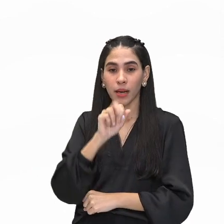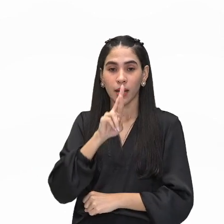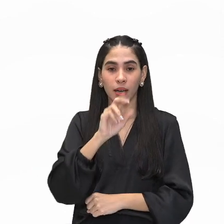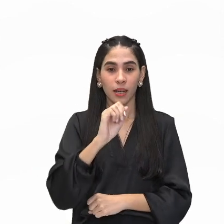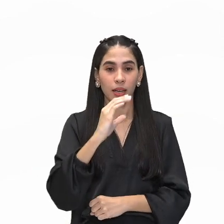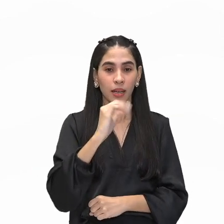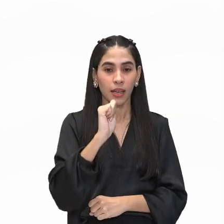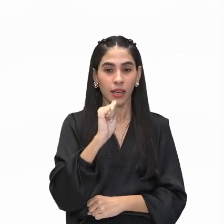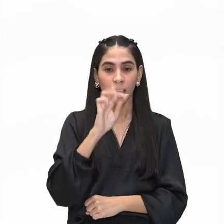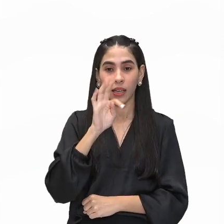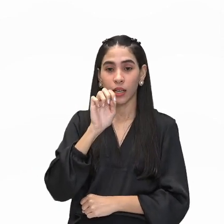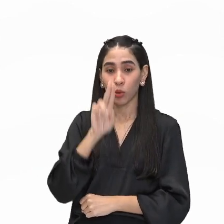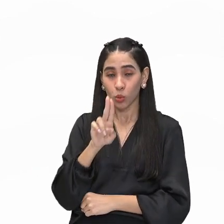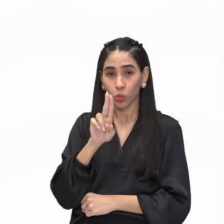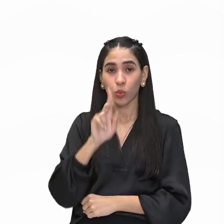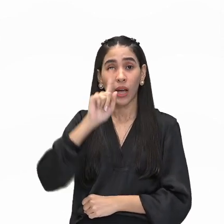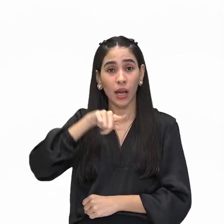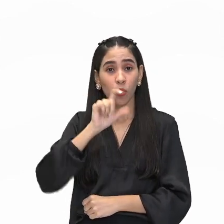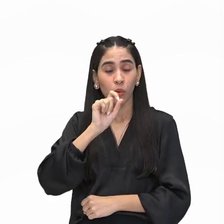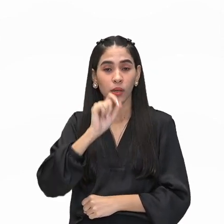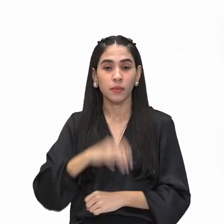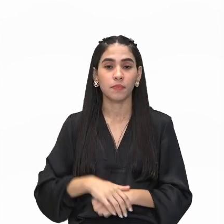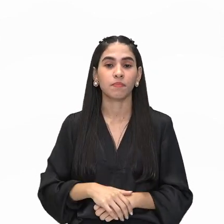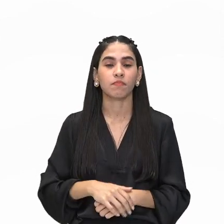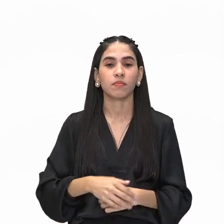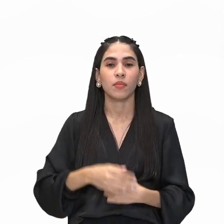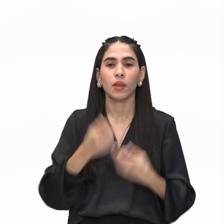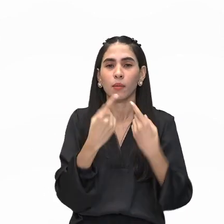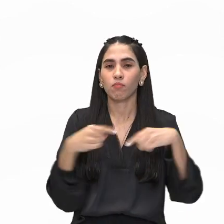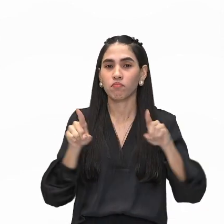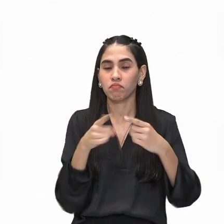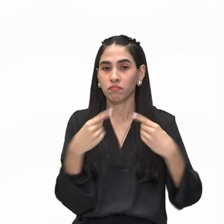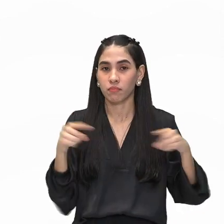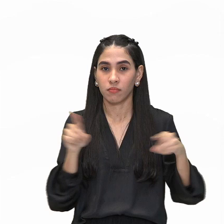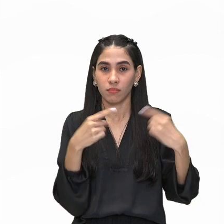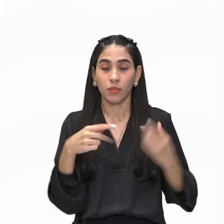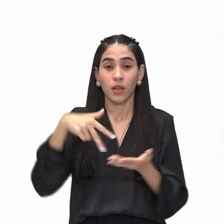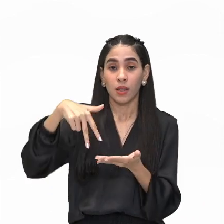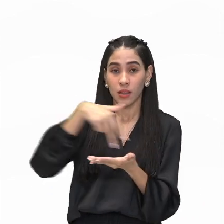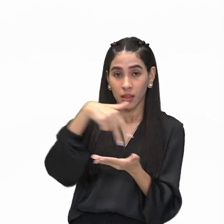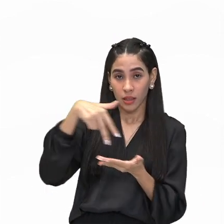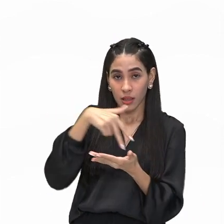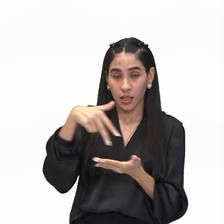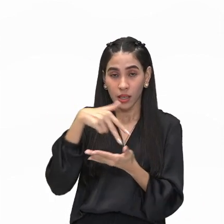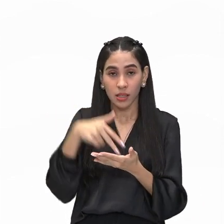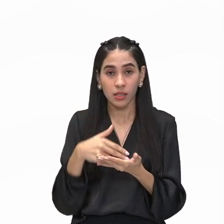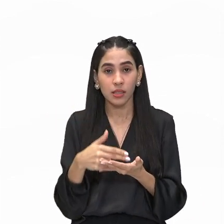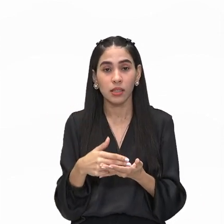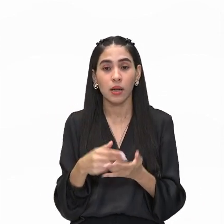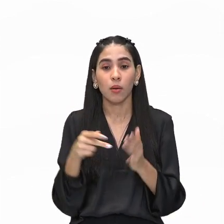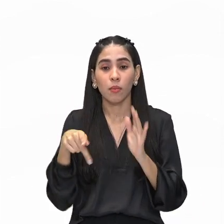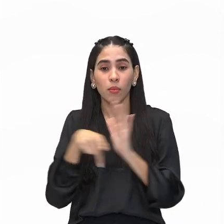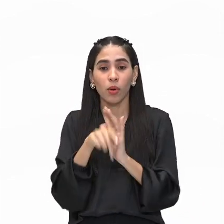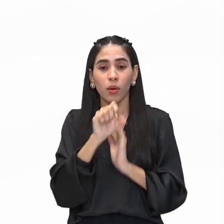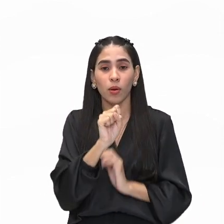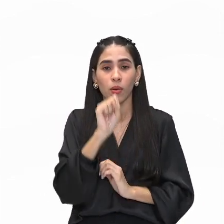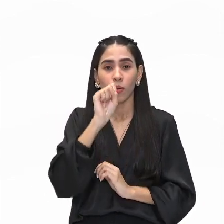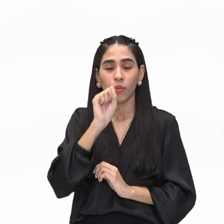é um tipo de maracatu, um ritmo musical, dança e ritual de sincretismo